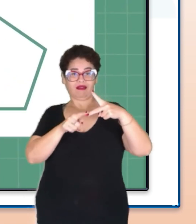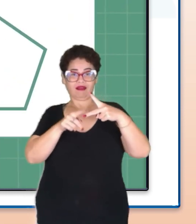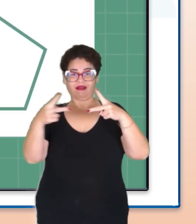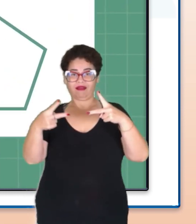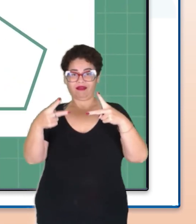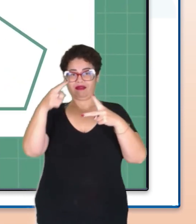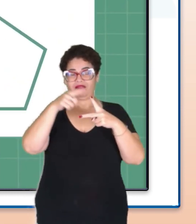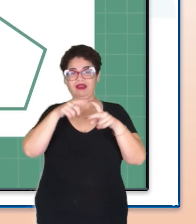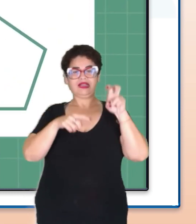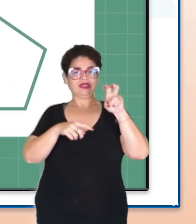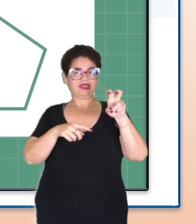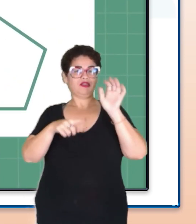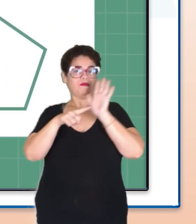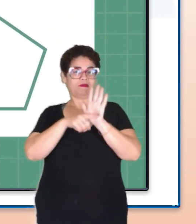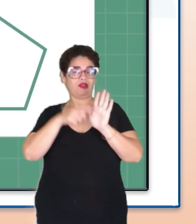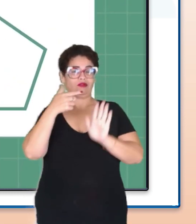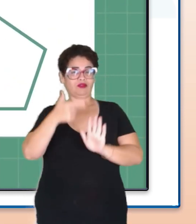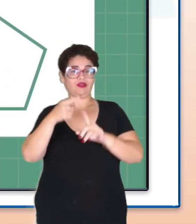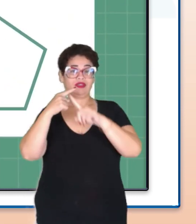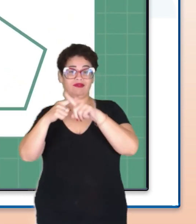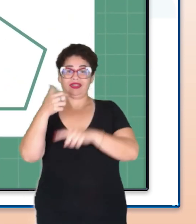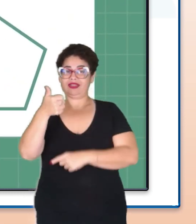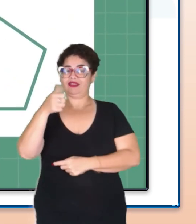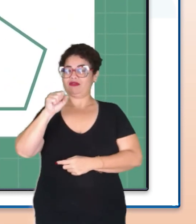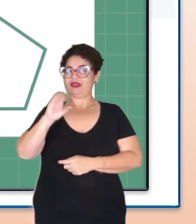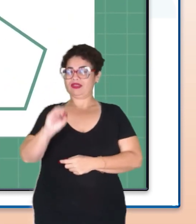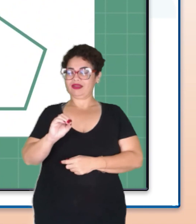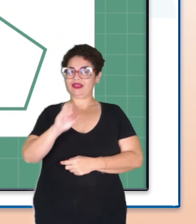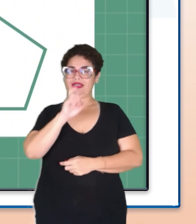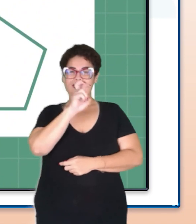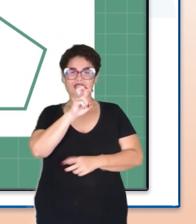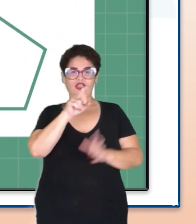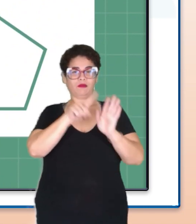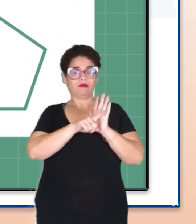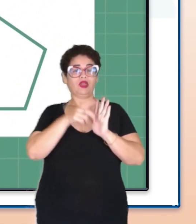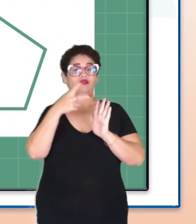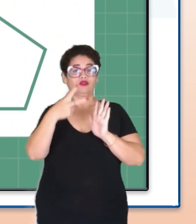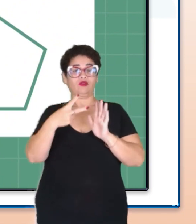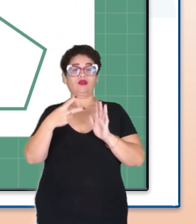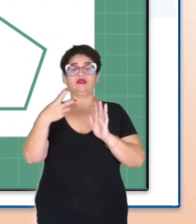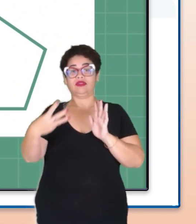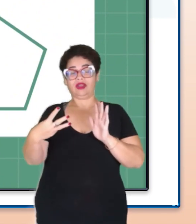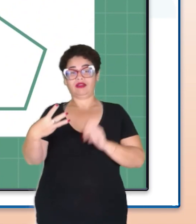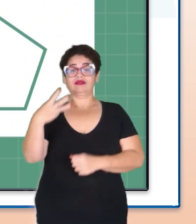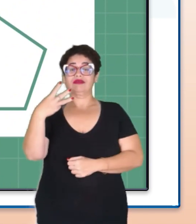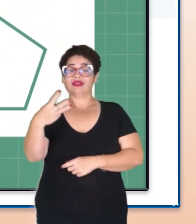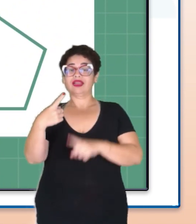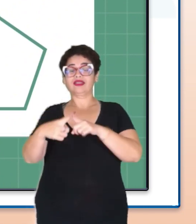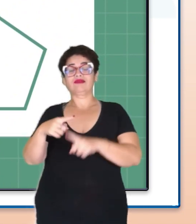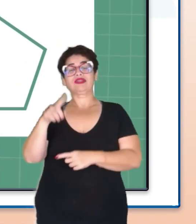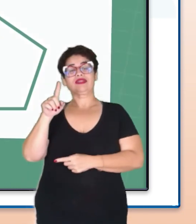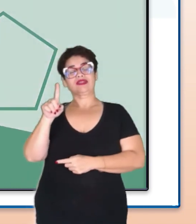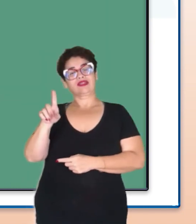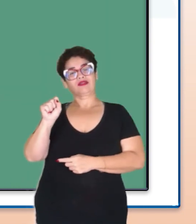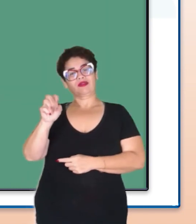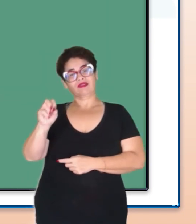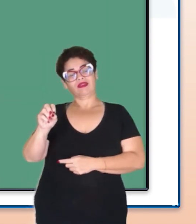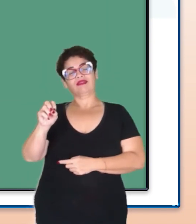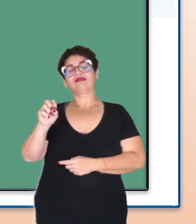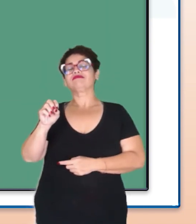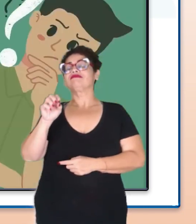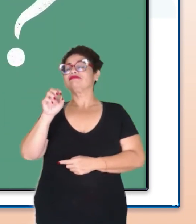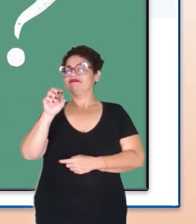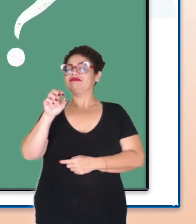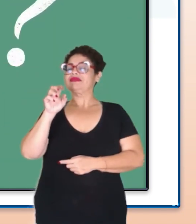5 menos 2 vezes 180. 5 menos 2 é 3 e 3 vezes 180, 540